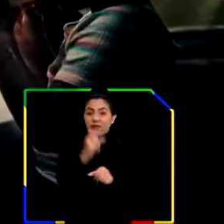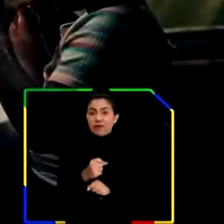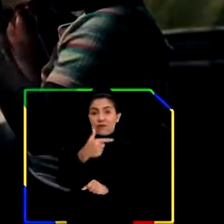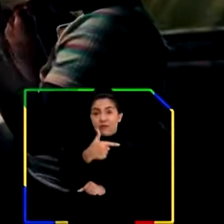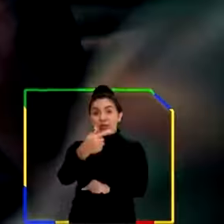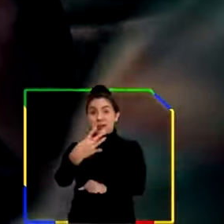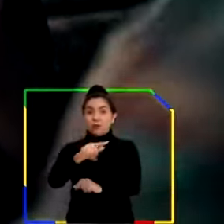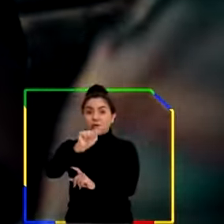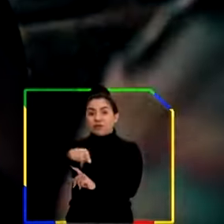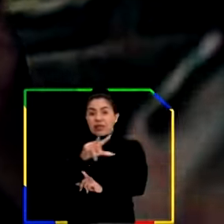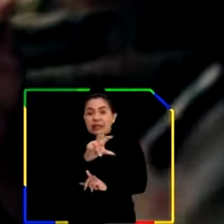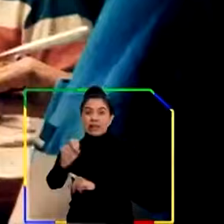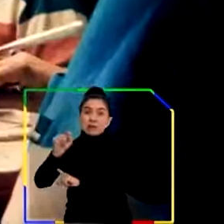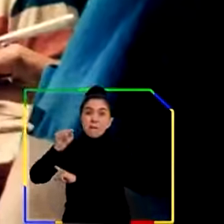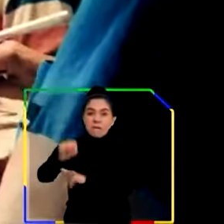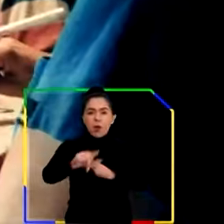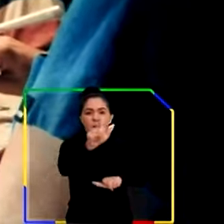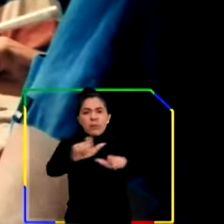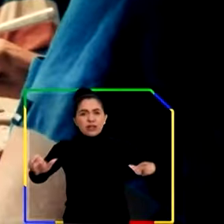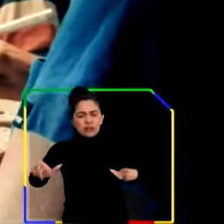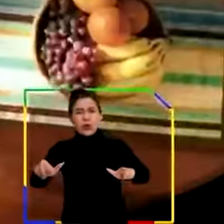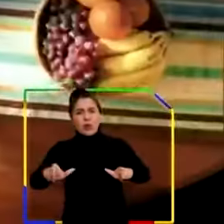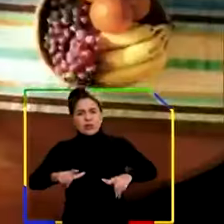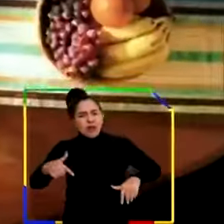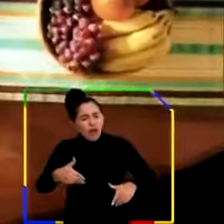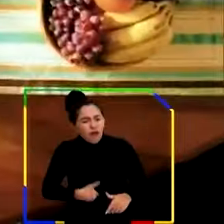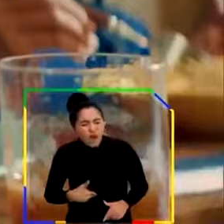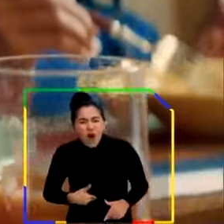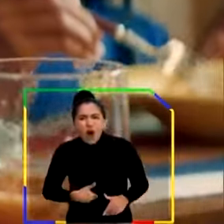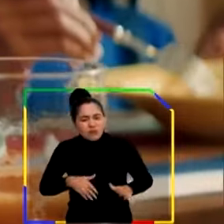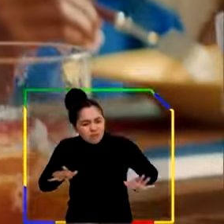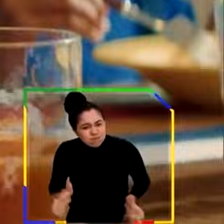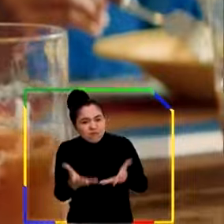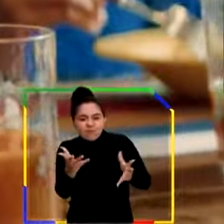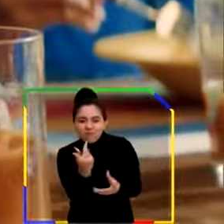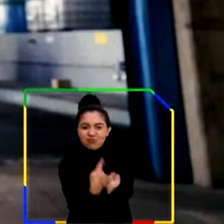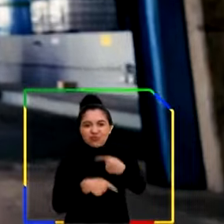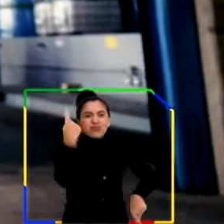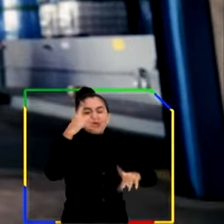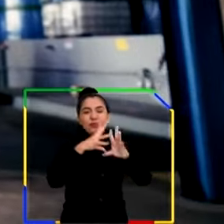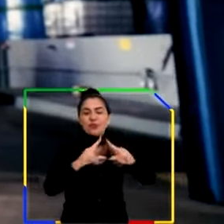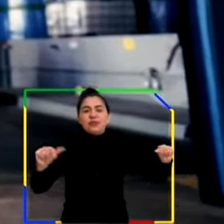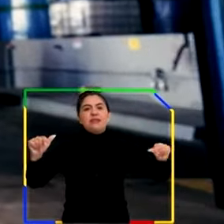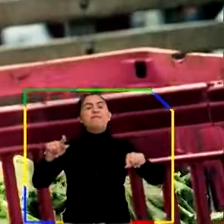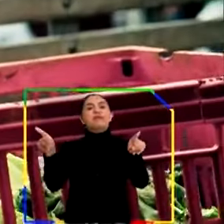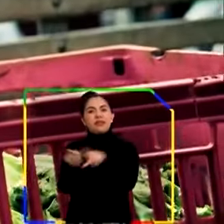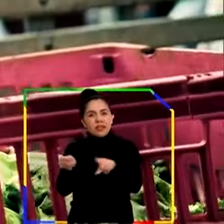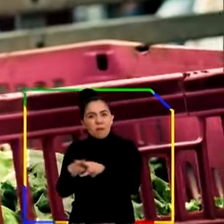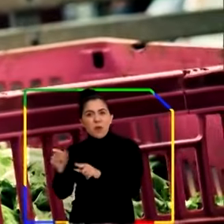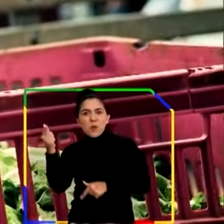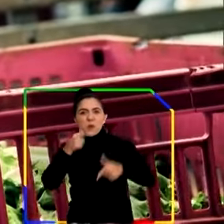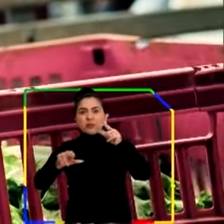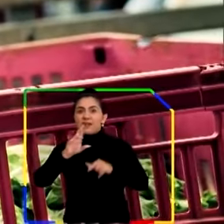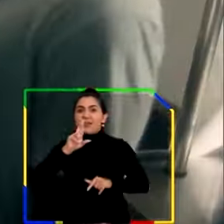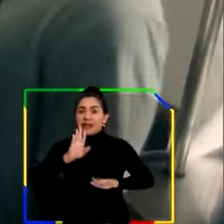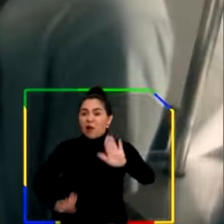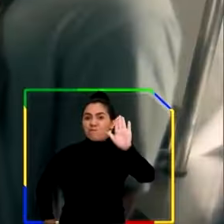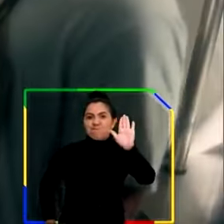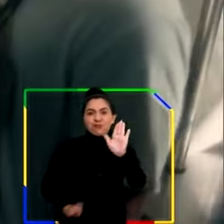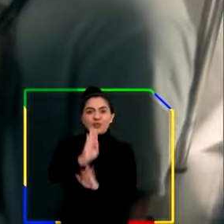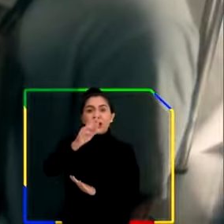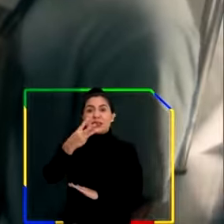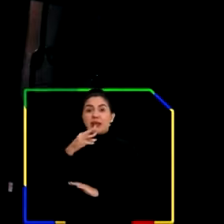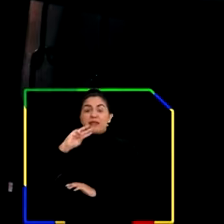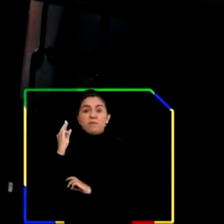retirada de 24 milhões e 500 mil pessoas do pesadelo da fome. Por isso, comemoramos a criação de